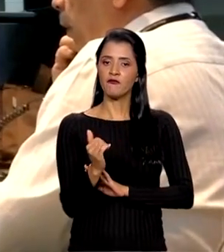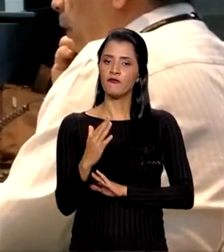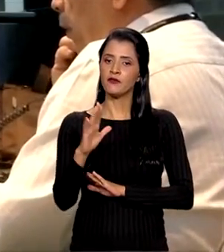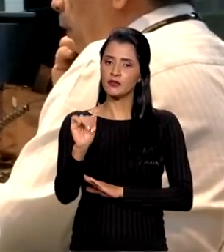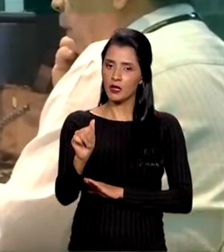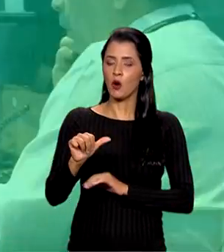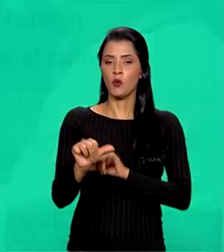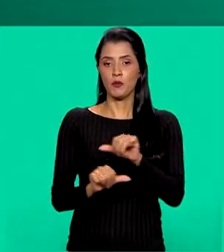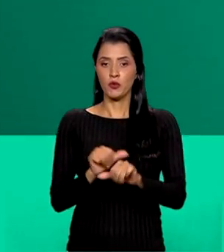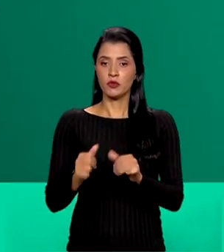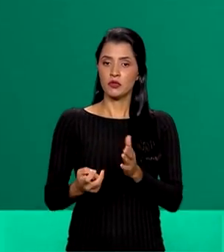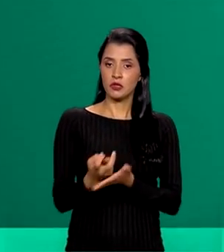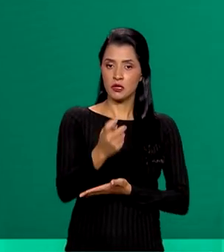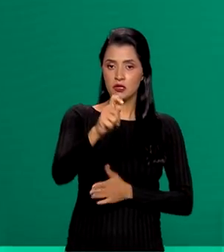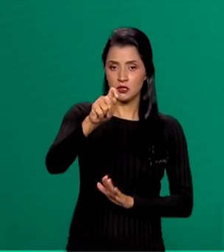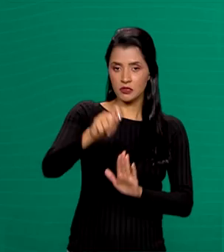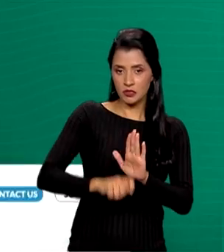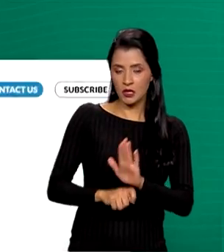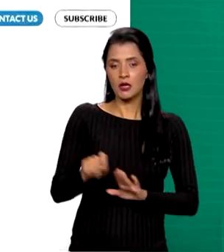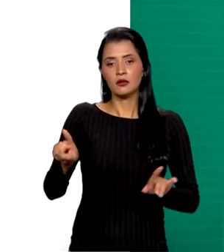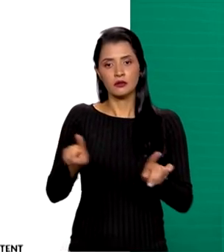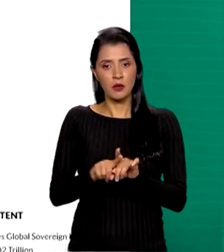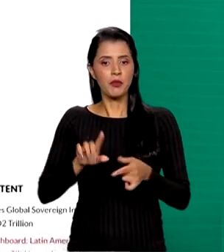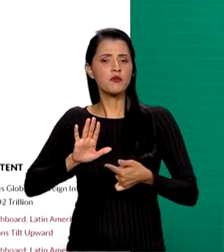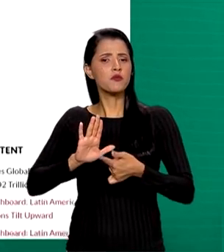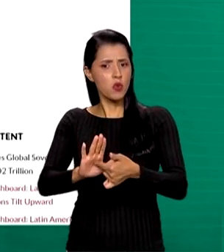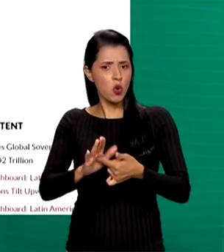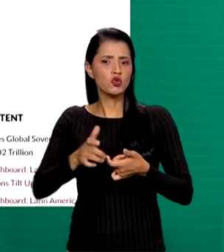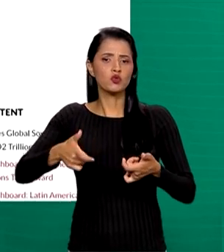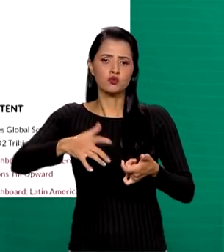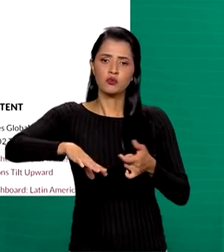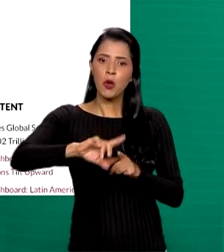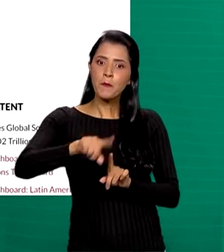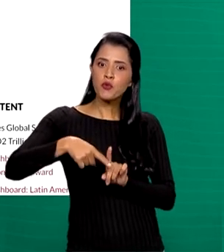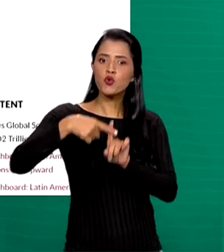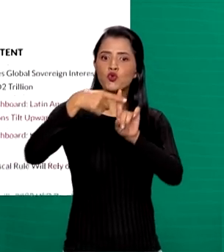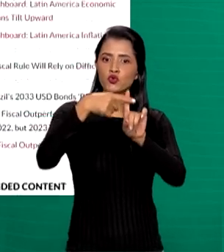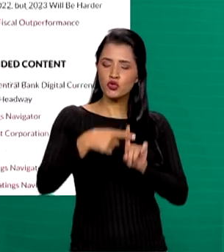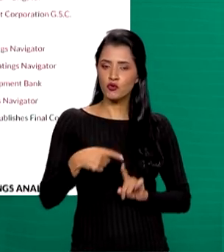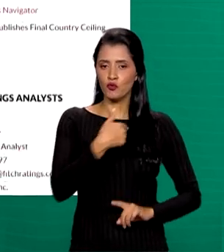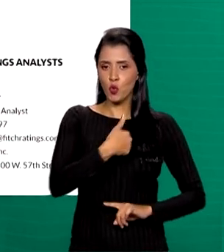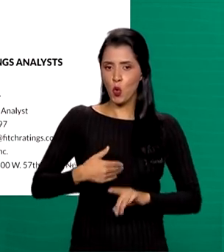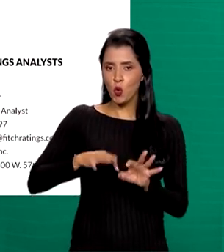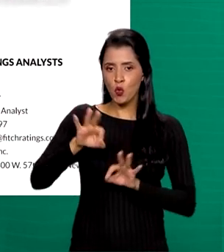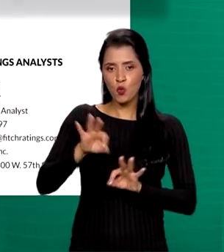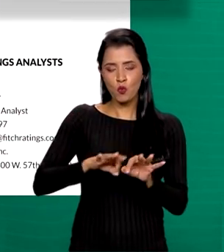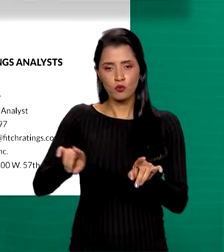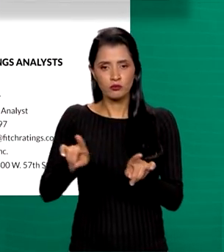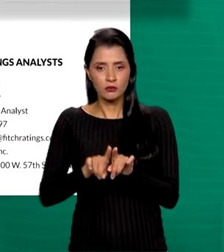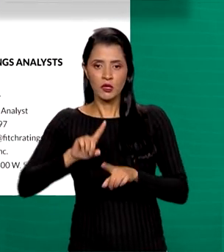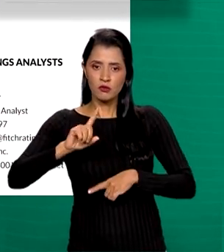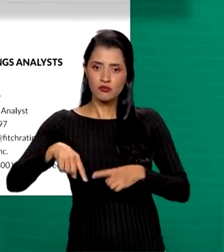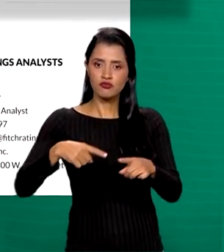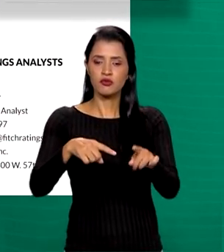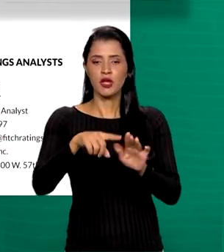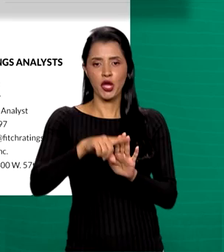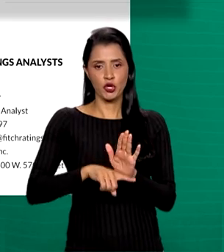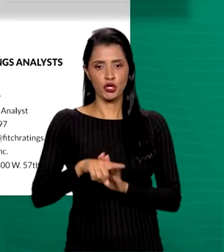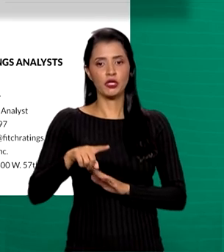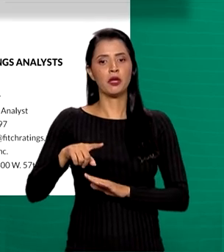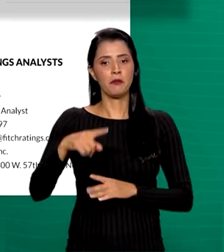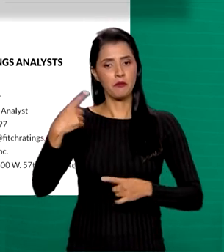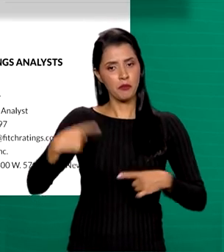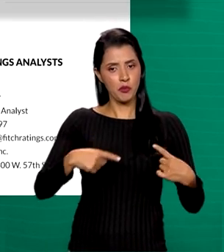reforma tributária. A agência também aponta um ambiente positivo de governabilidade, os avanços da agenda política